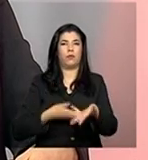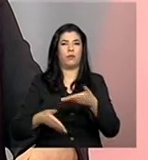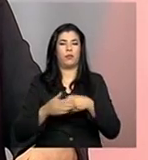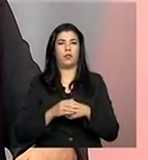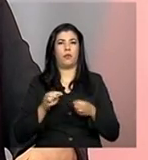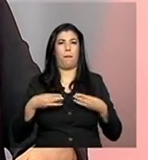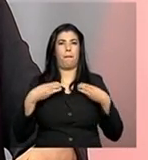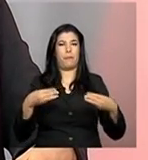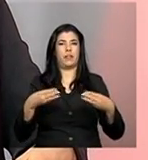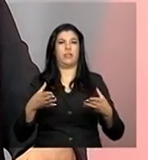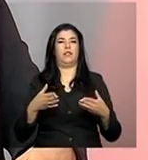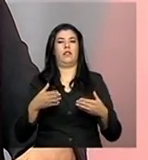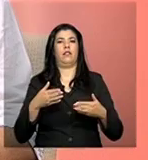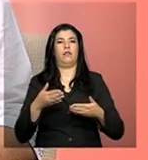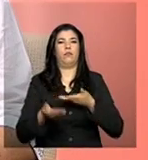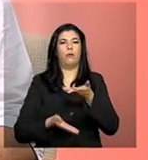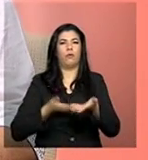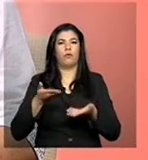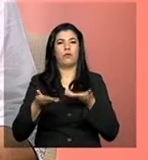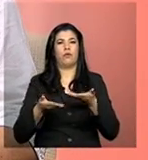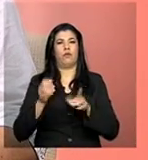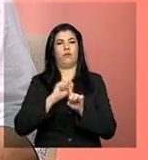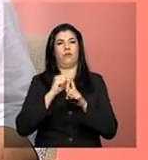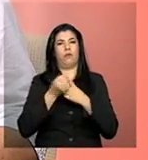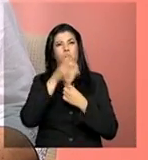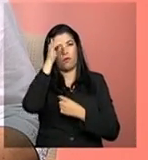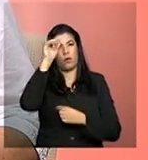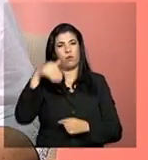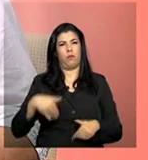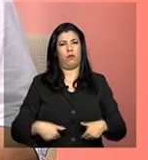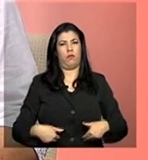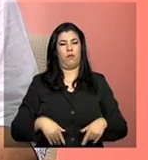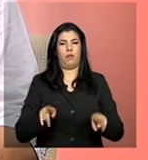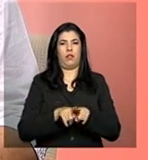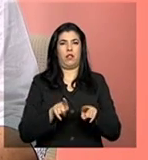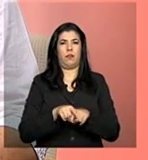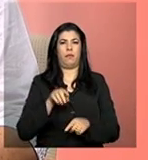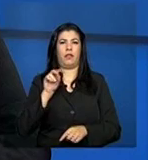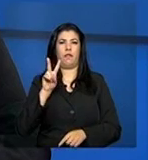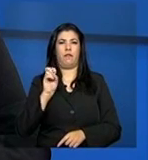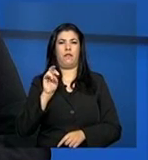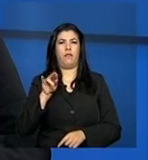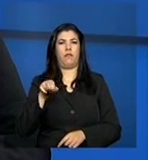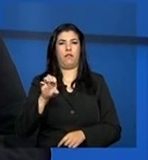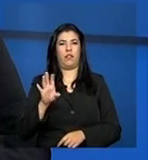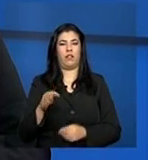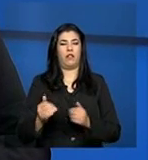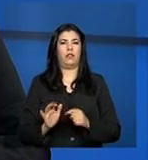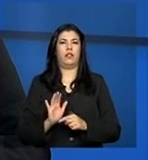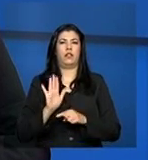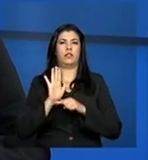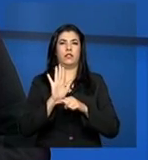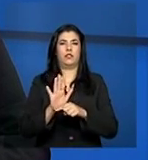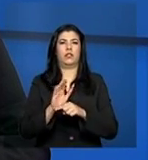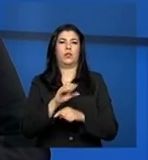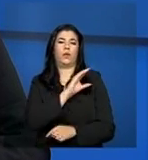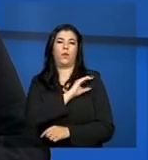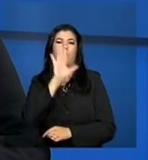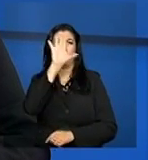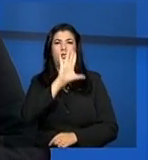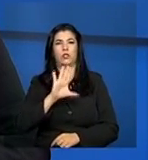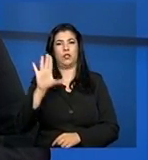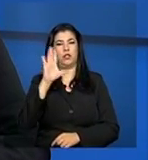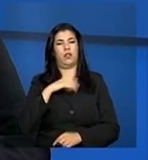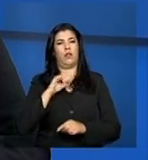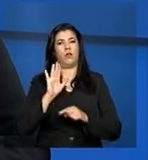o Ministério do Desenvolvimento Social e Combate à Fome, e Viviane Silvestre, assistente da Coordenação Geral de Acompanhamento da Rede